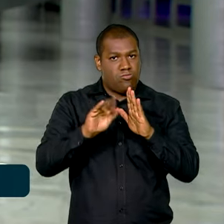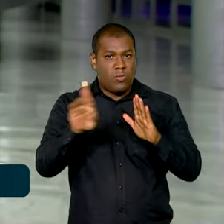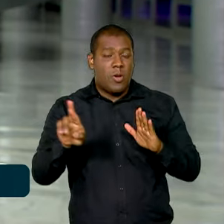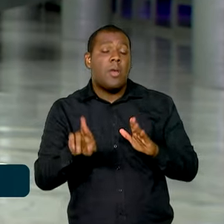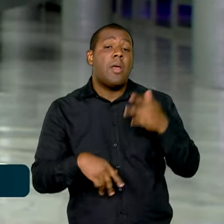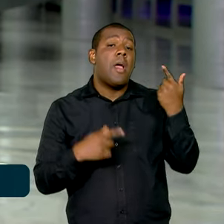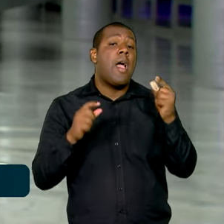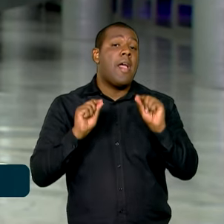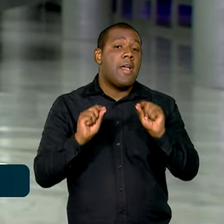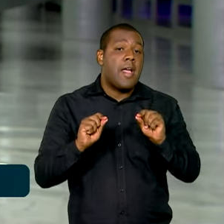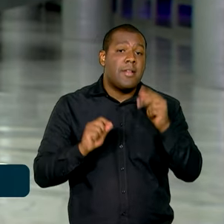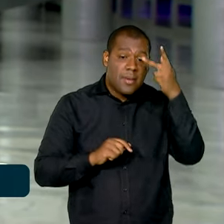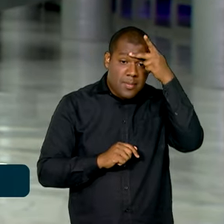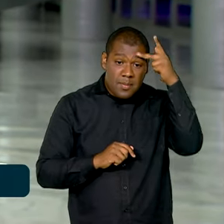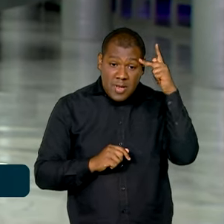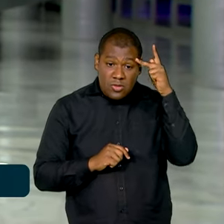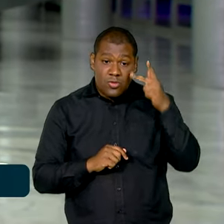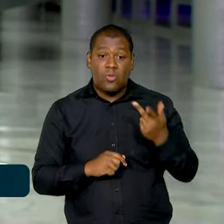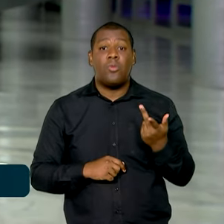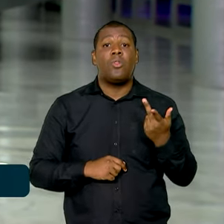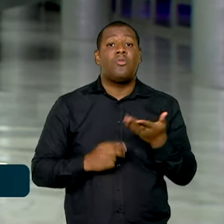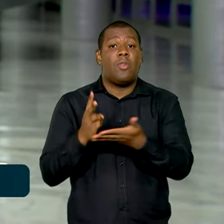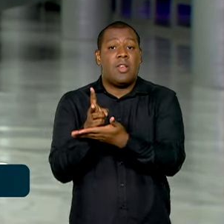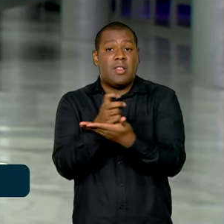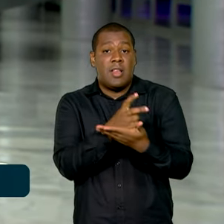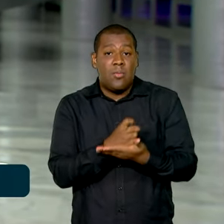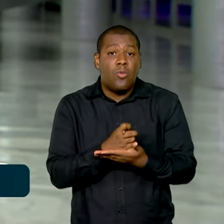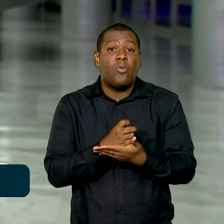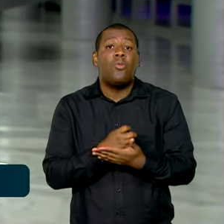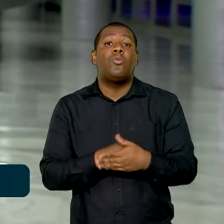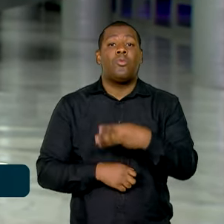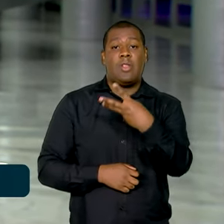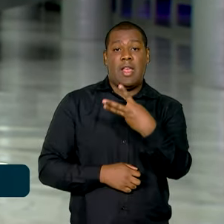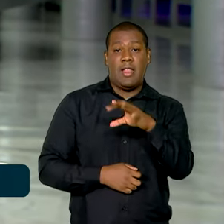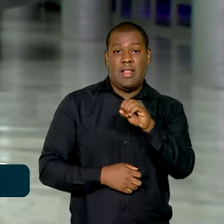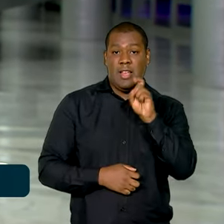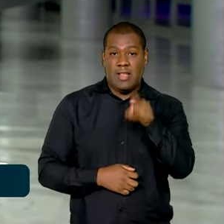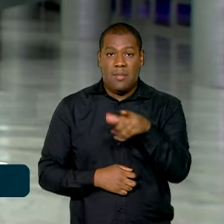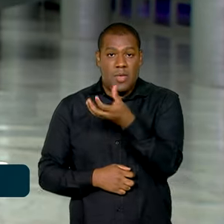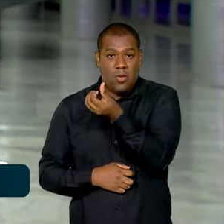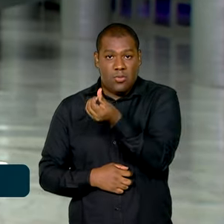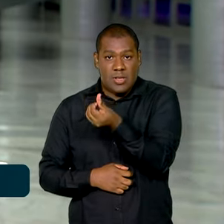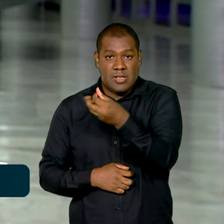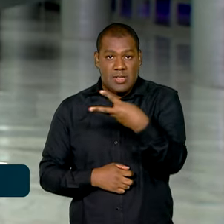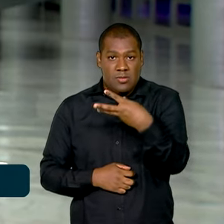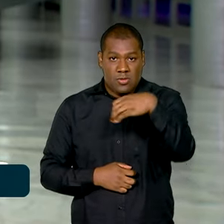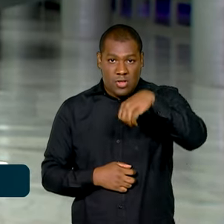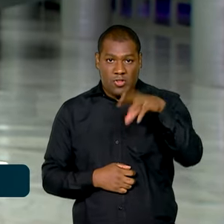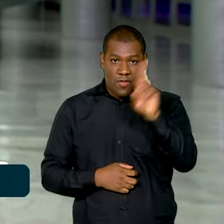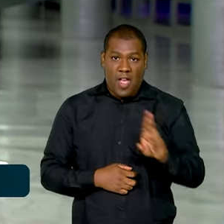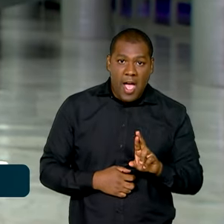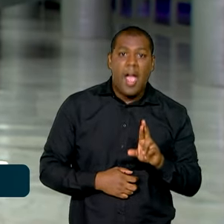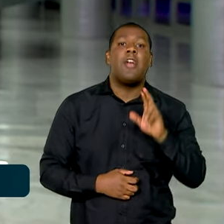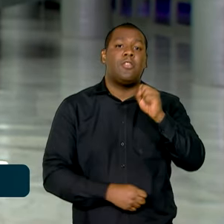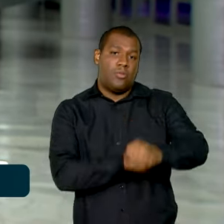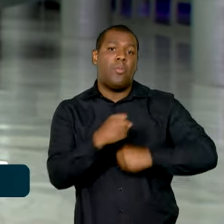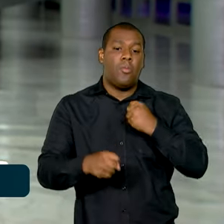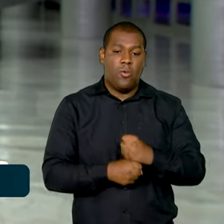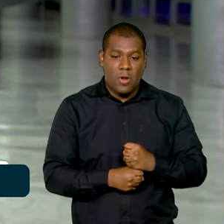Renda estão aquelas com rendimentos tributáveis acima de R$ 30.639,90,